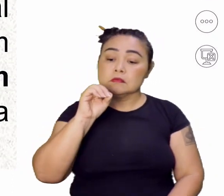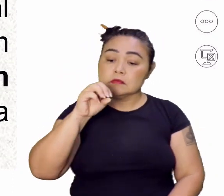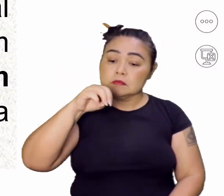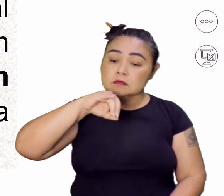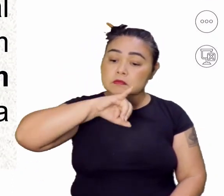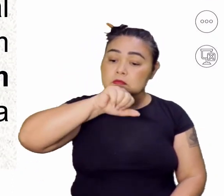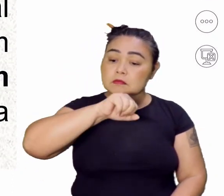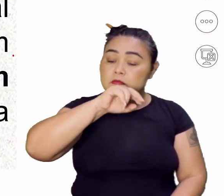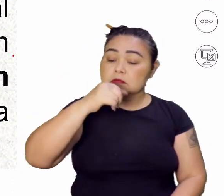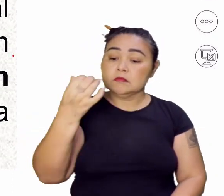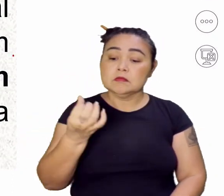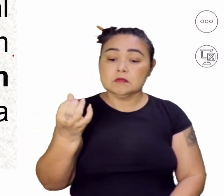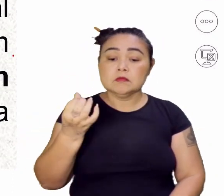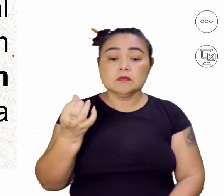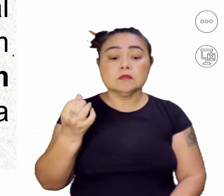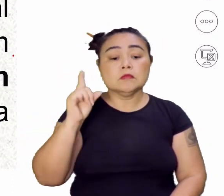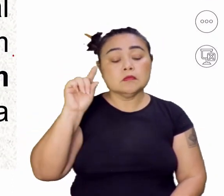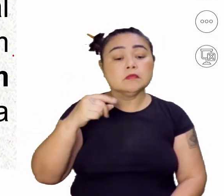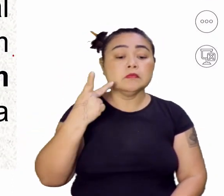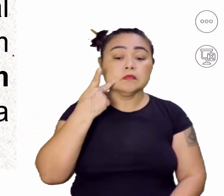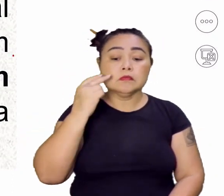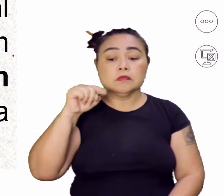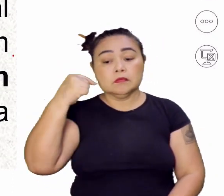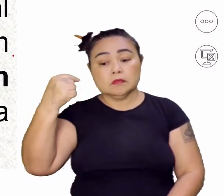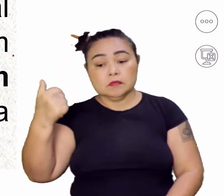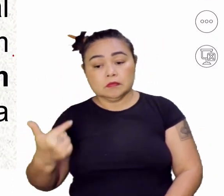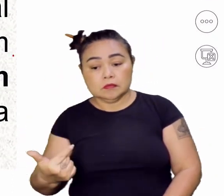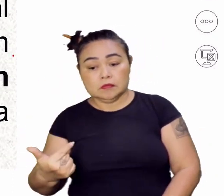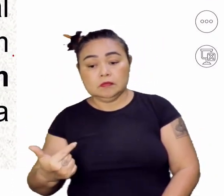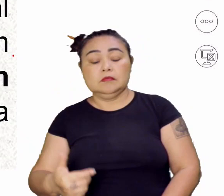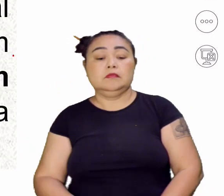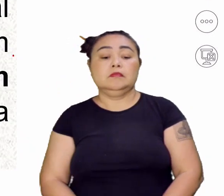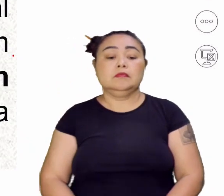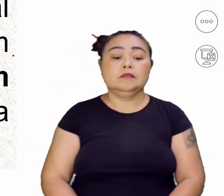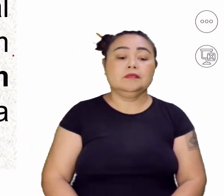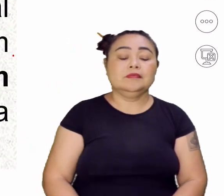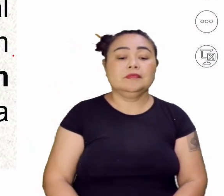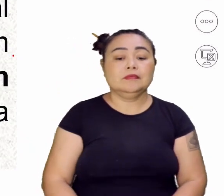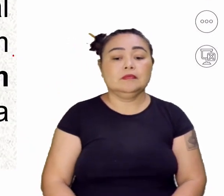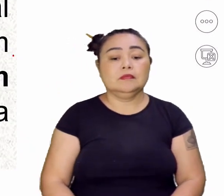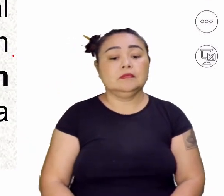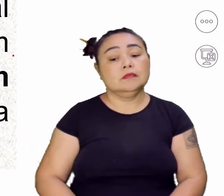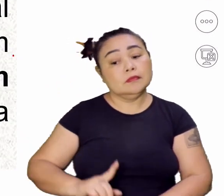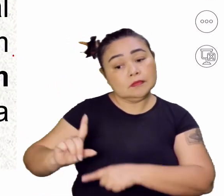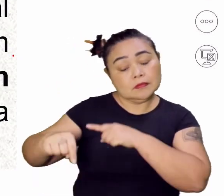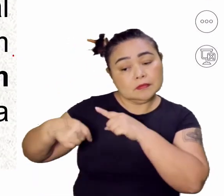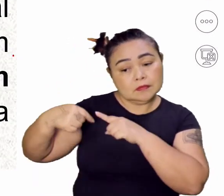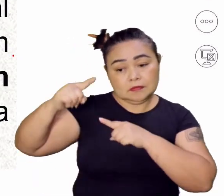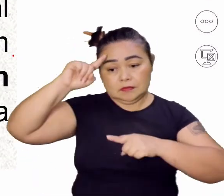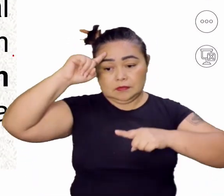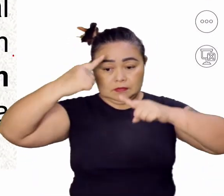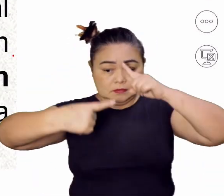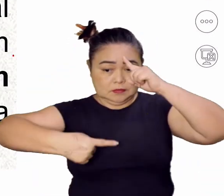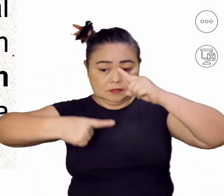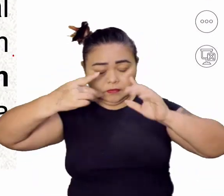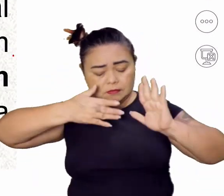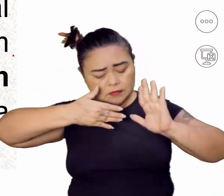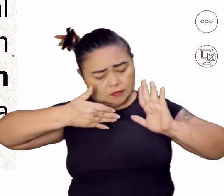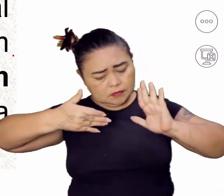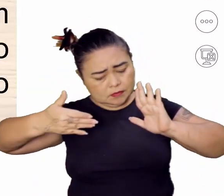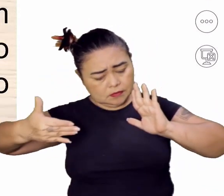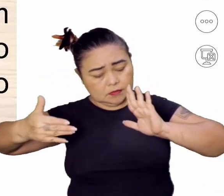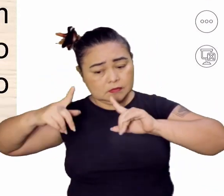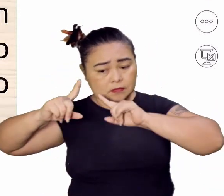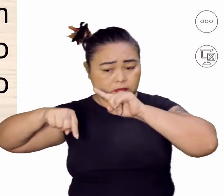Dom Pedro I, que foi pai de Dom Pedro II. II, que vai governar por um longo período, mas isso é assunto